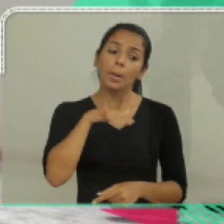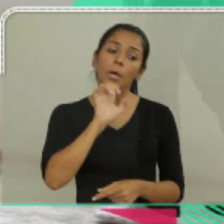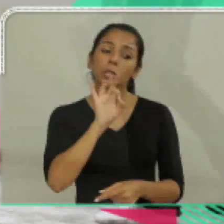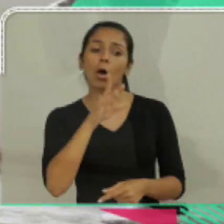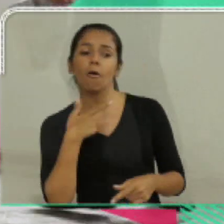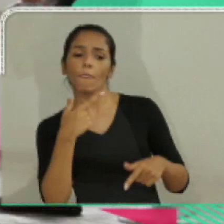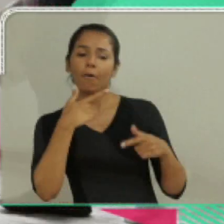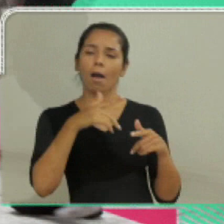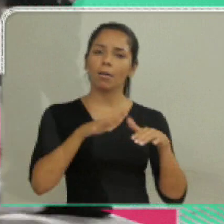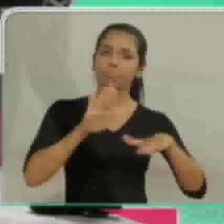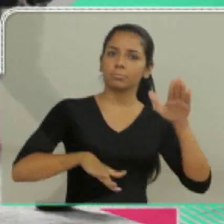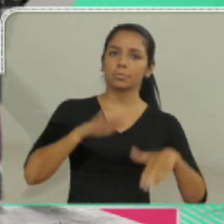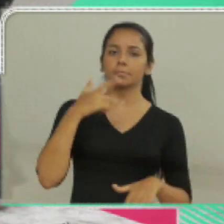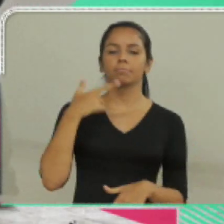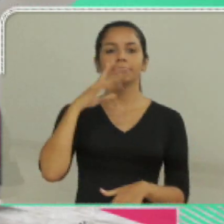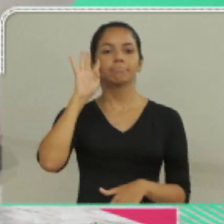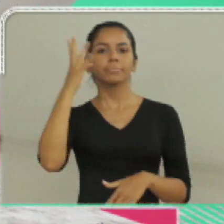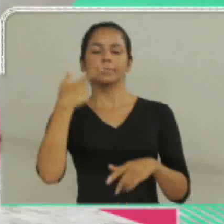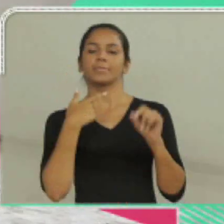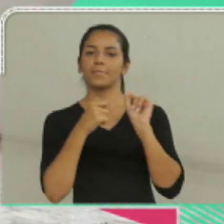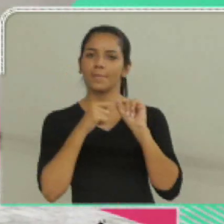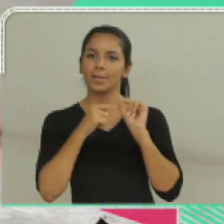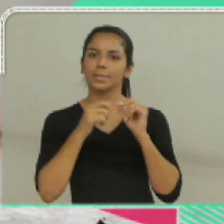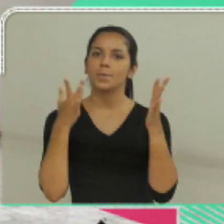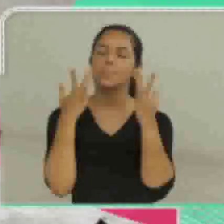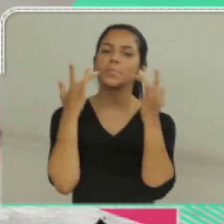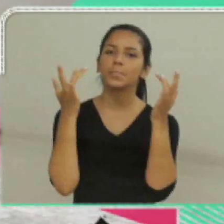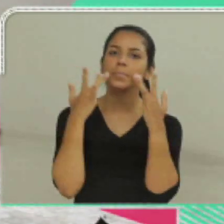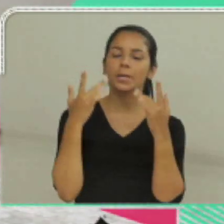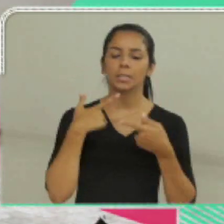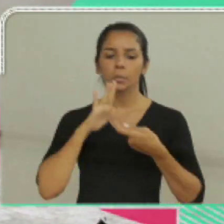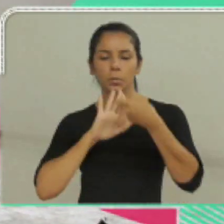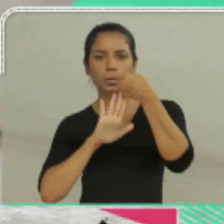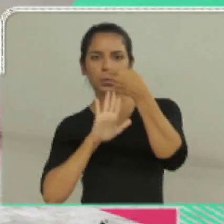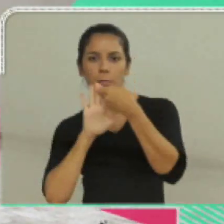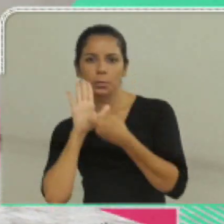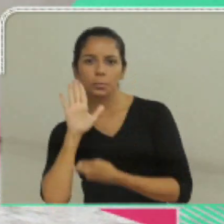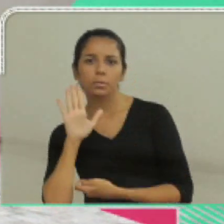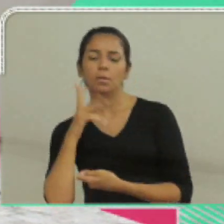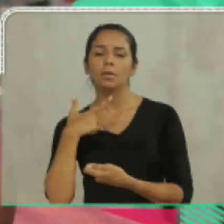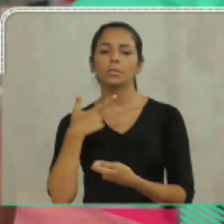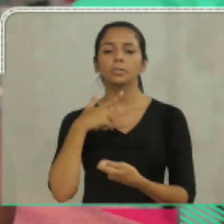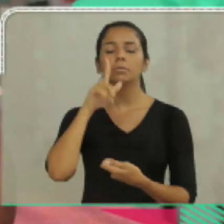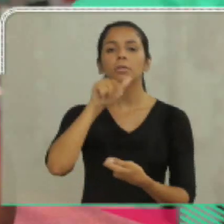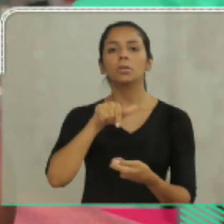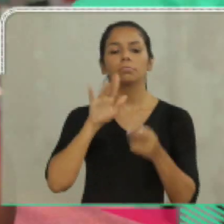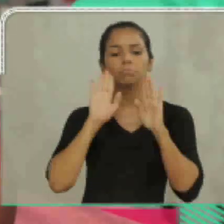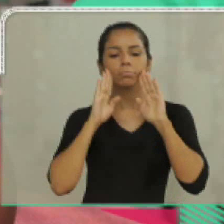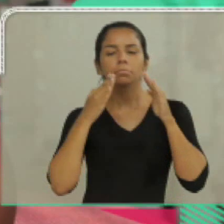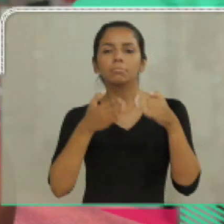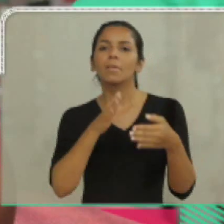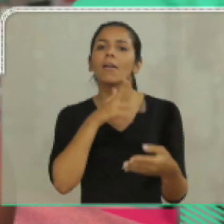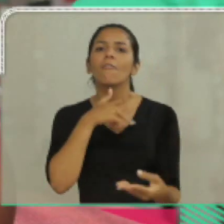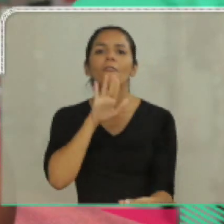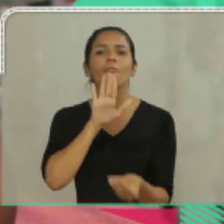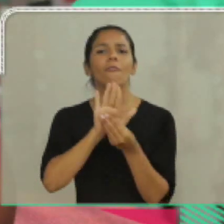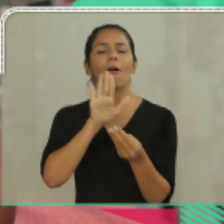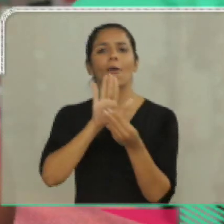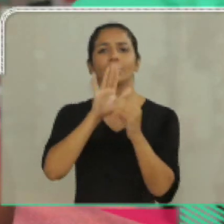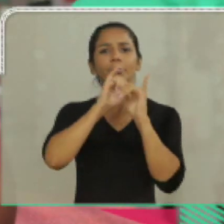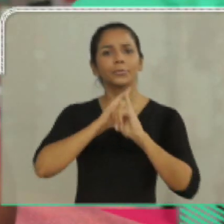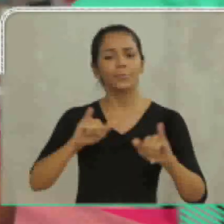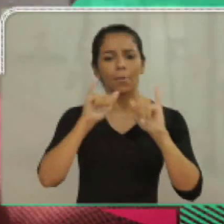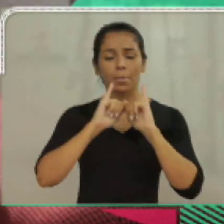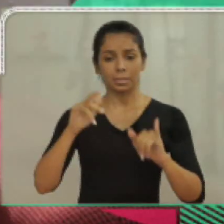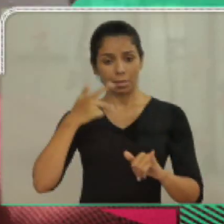Mamãe tá cansada porque mamãe não dormiu, mas mamãe não reclama. Tá bom? Mamãe só fala assim de vez em quando. Eu decidi fazer a peça,